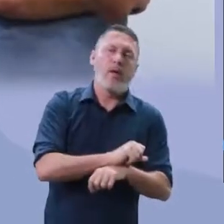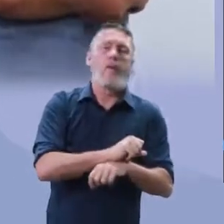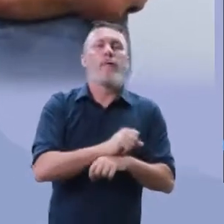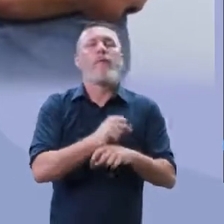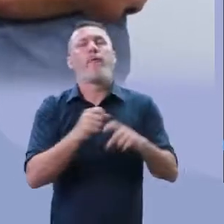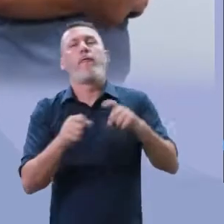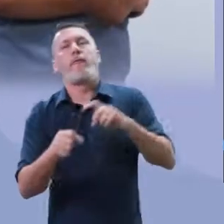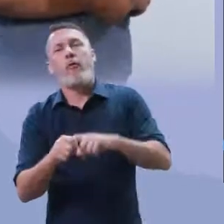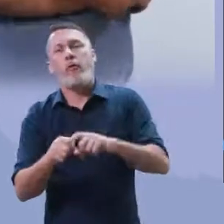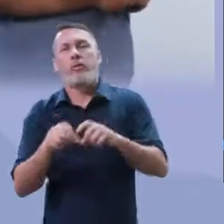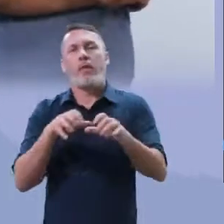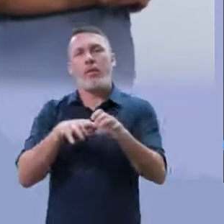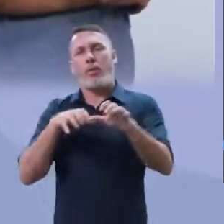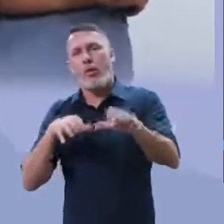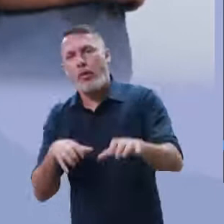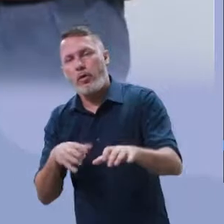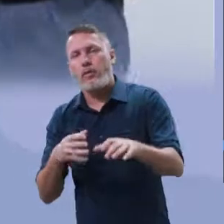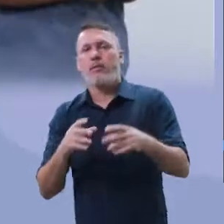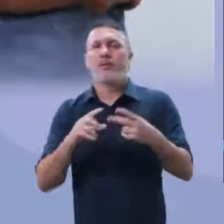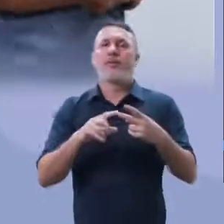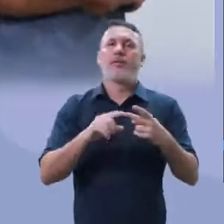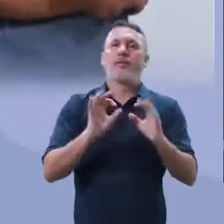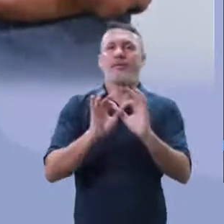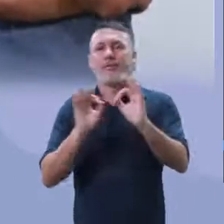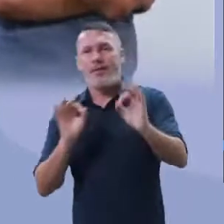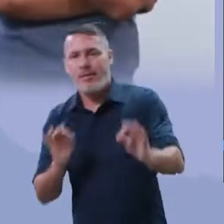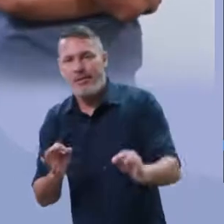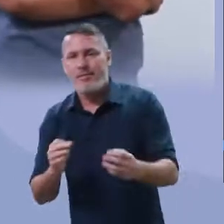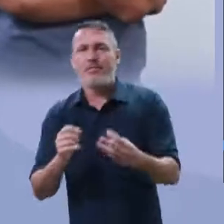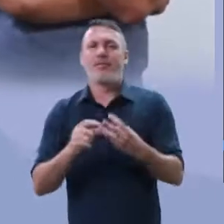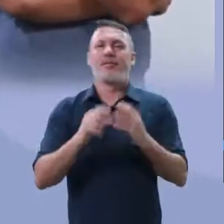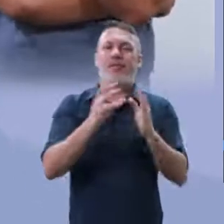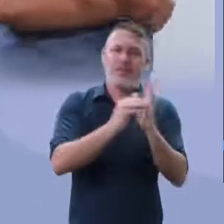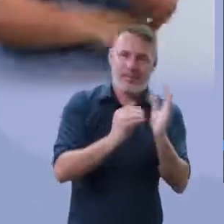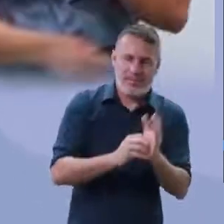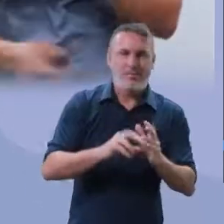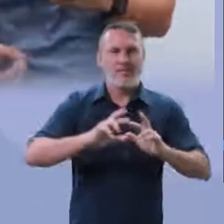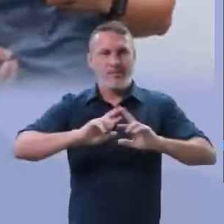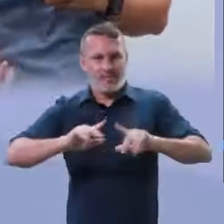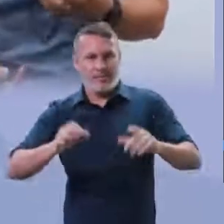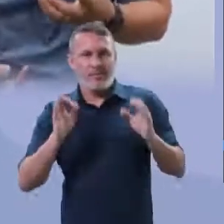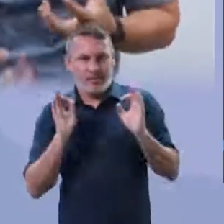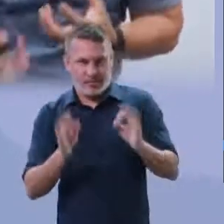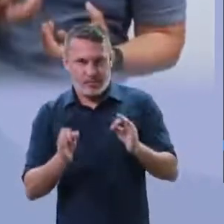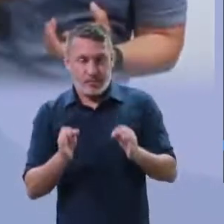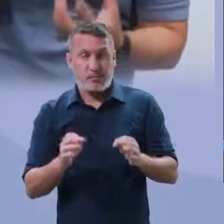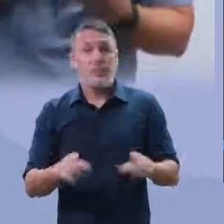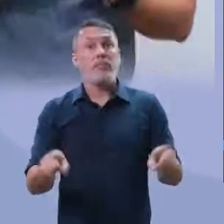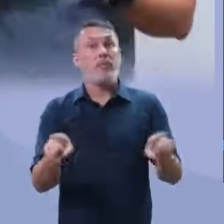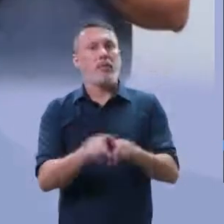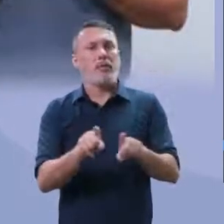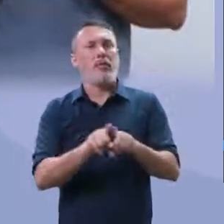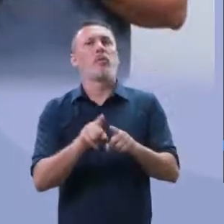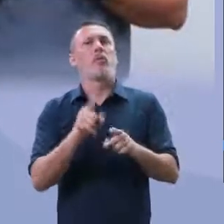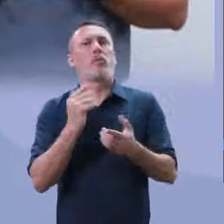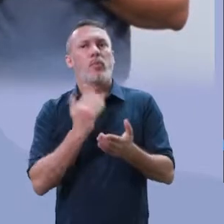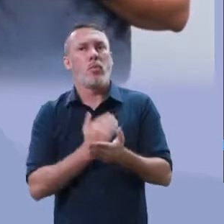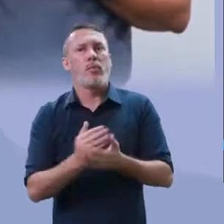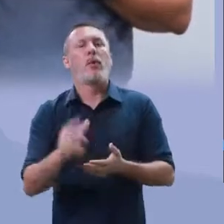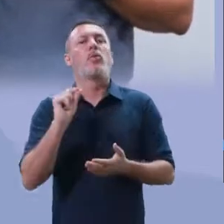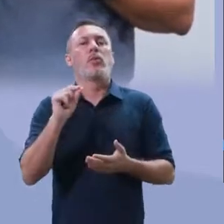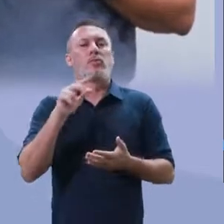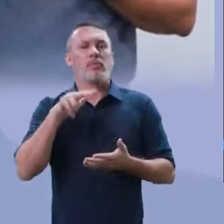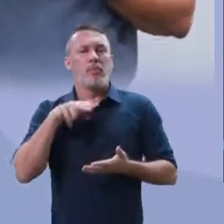Cada escola trabalhou de um jeito. Cada escola buscou levar o conteúdo para você. Trouxe a ideia do protagonismo.